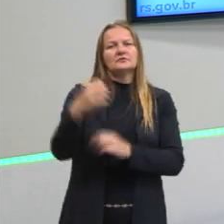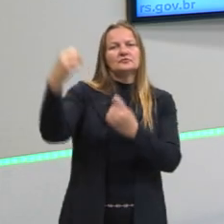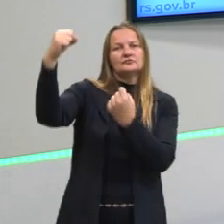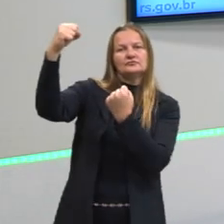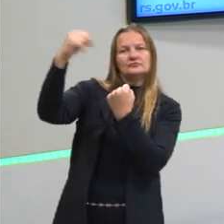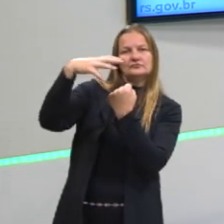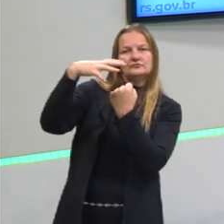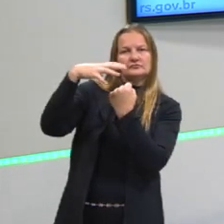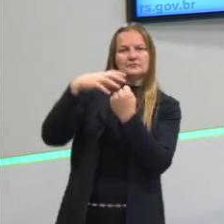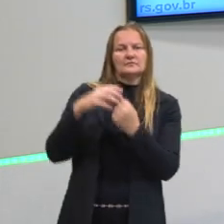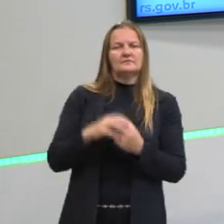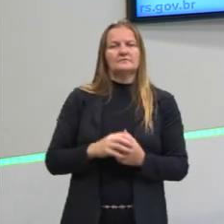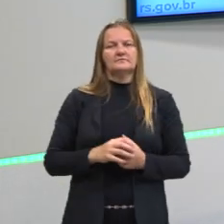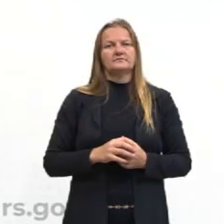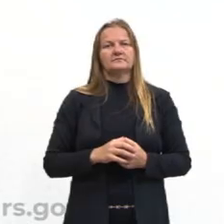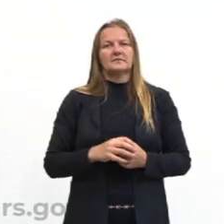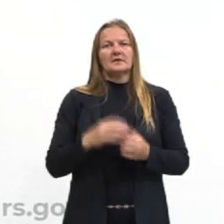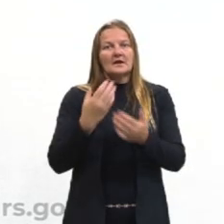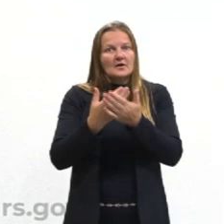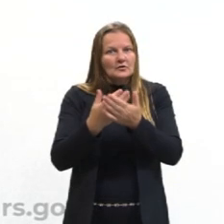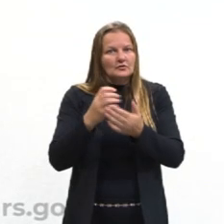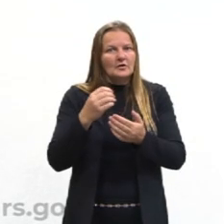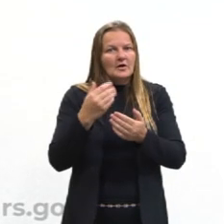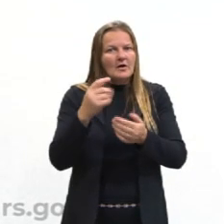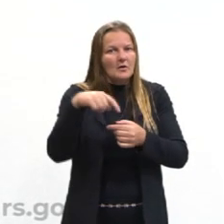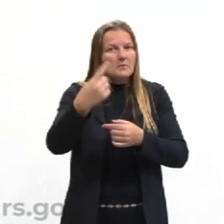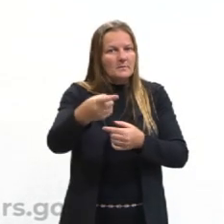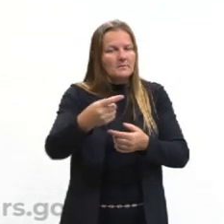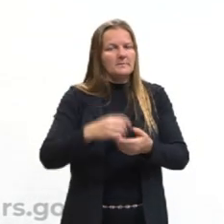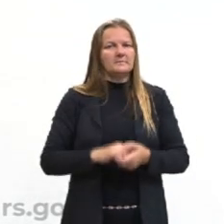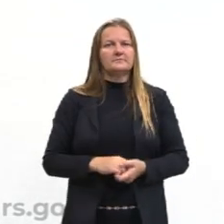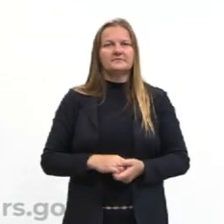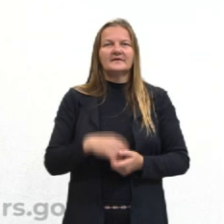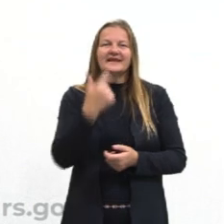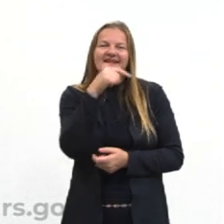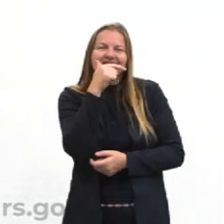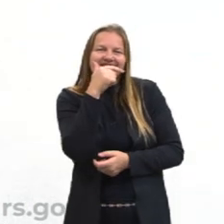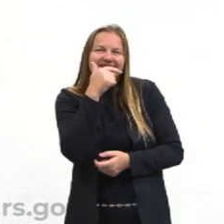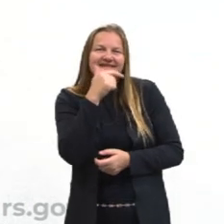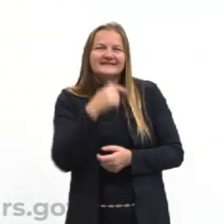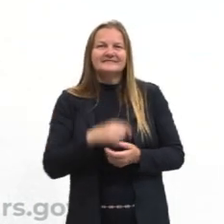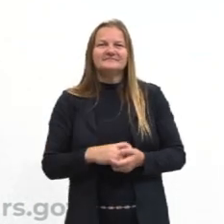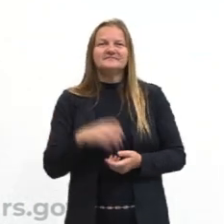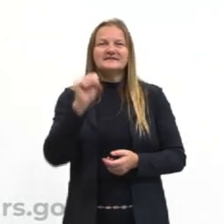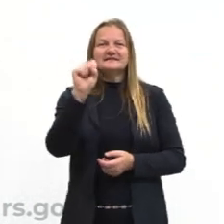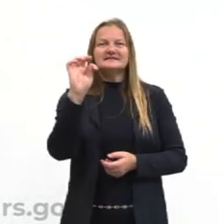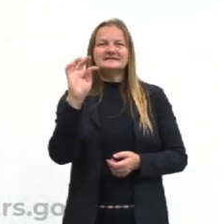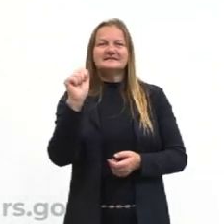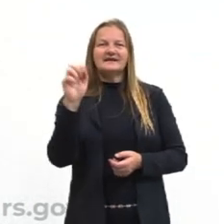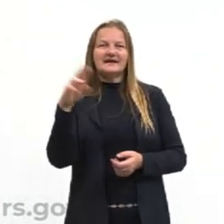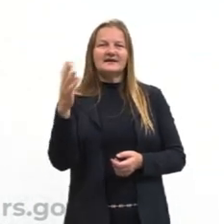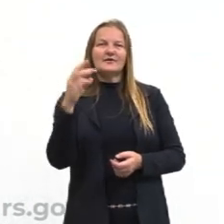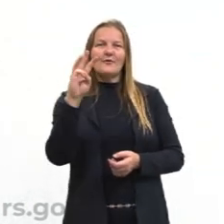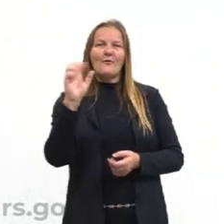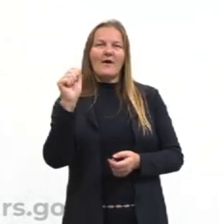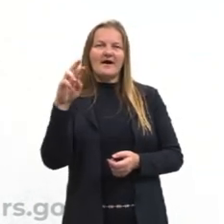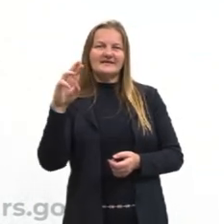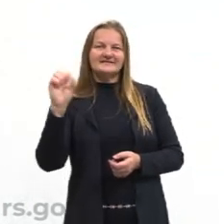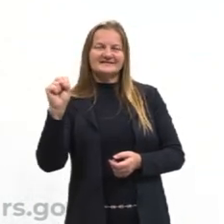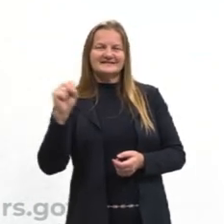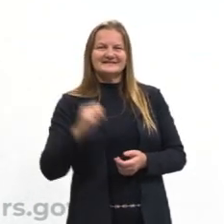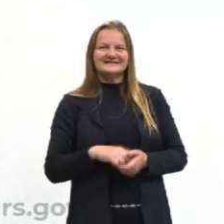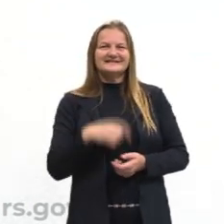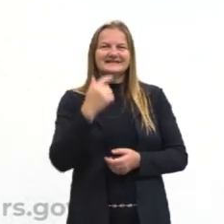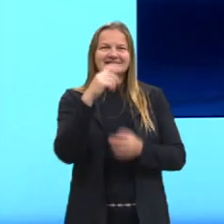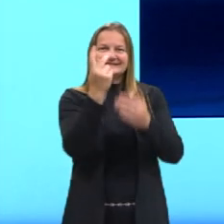que a gente também vai estudar nas próximas aulas. E aqui eu coloquei um meme de Star Wars, que é uma série que eu gosto muito, uma saga